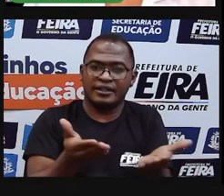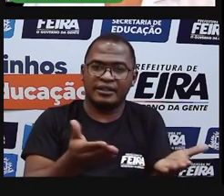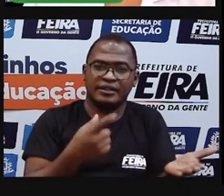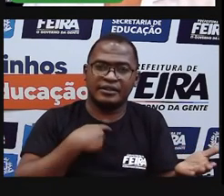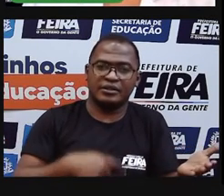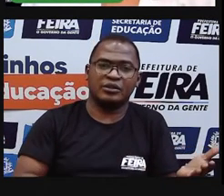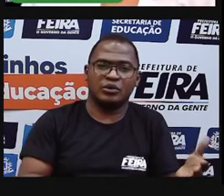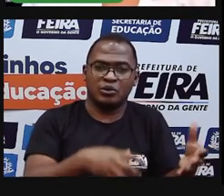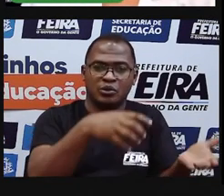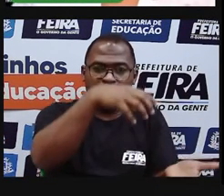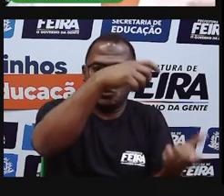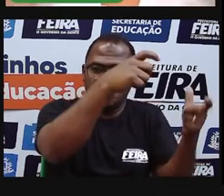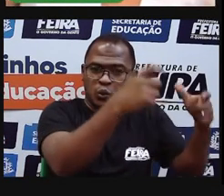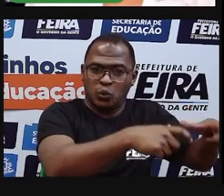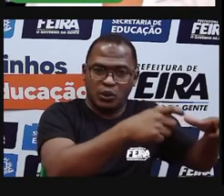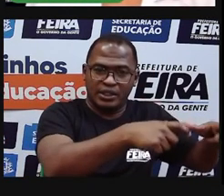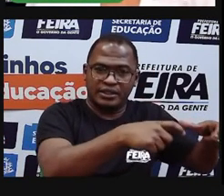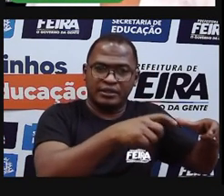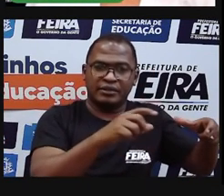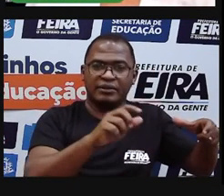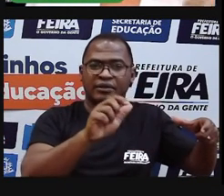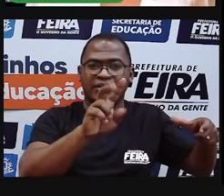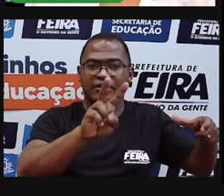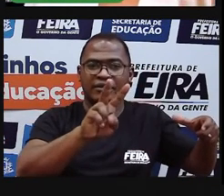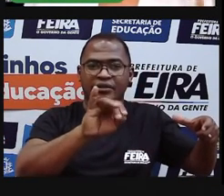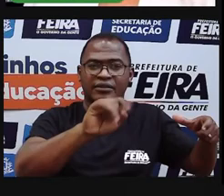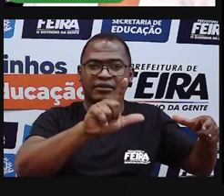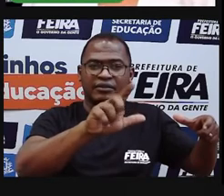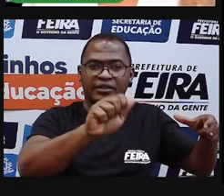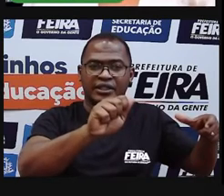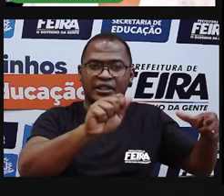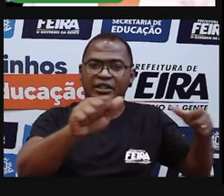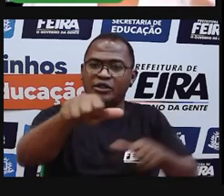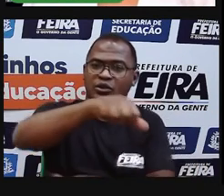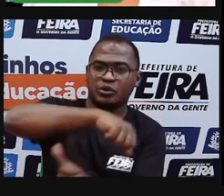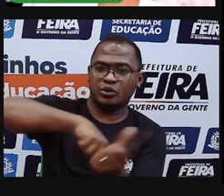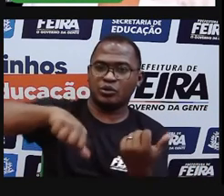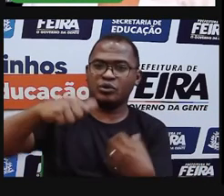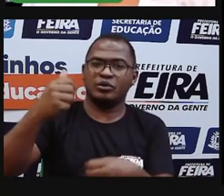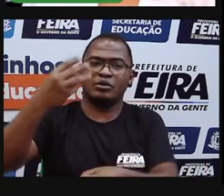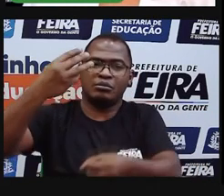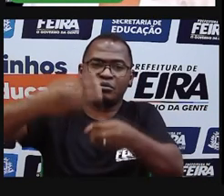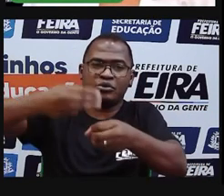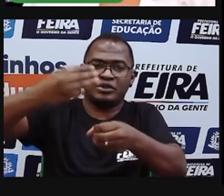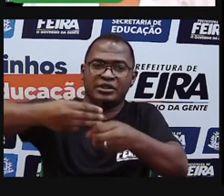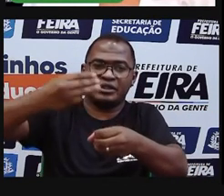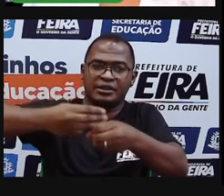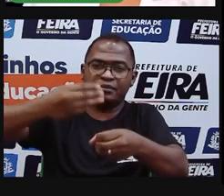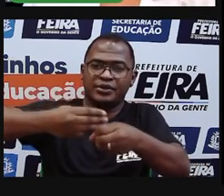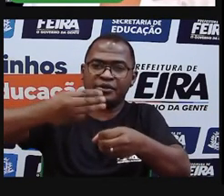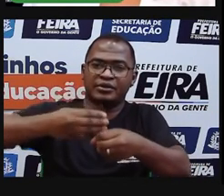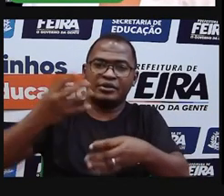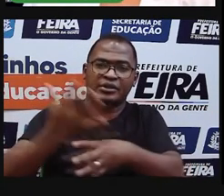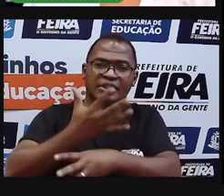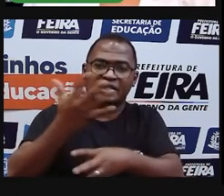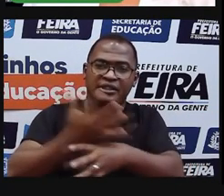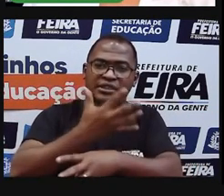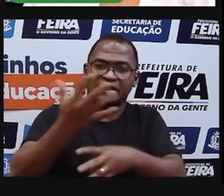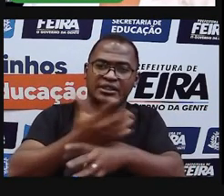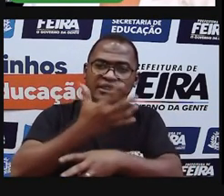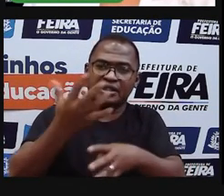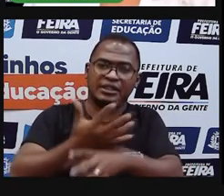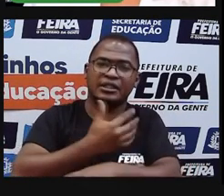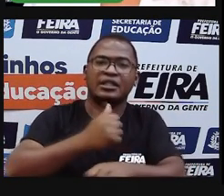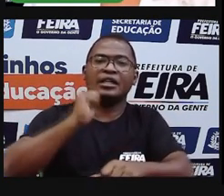não era cidade, com o aumento da população, que ela conseguiu ser elevada à categoria de cidade. A partir daí, ela